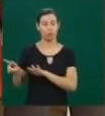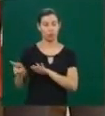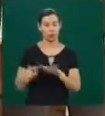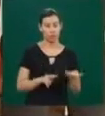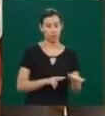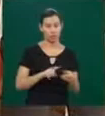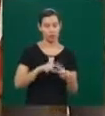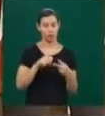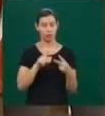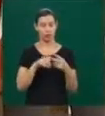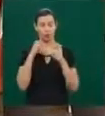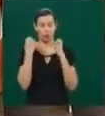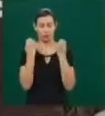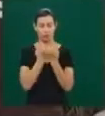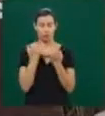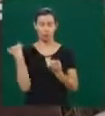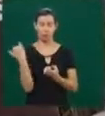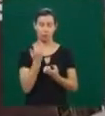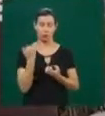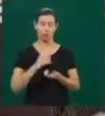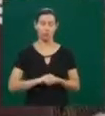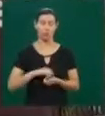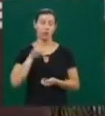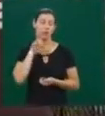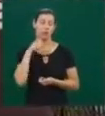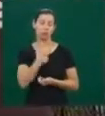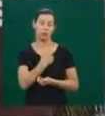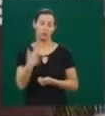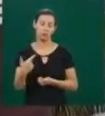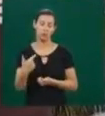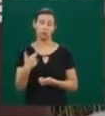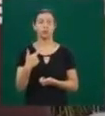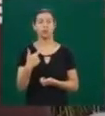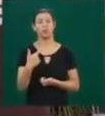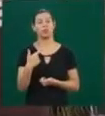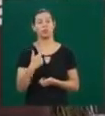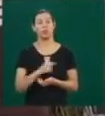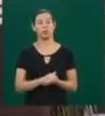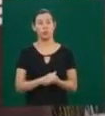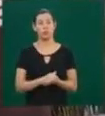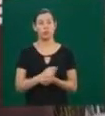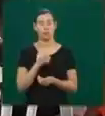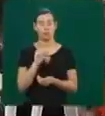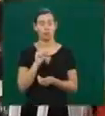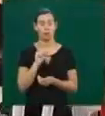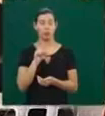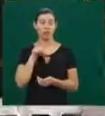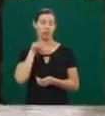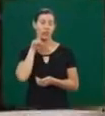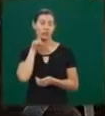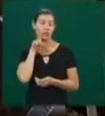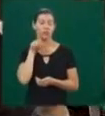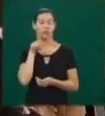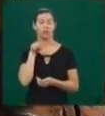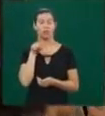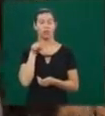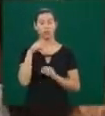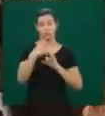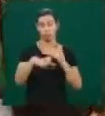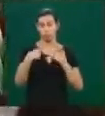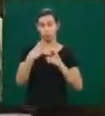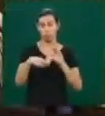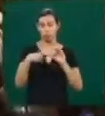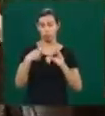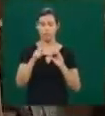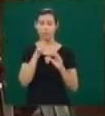No dia 22 nós comemoramos o Dia Internacional da Cidade Sem Meu Carro. Nós vamos trabalhar nos cruzamentos. E